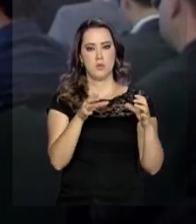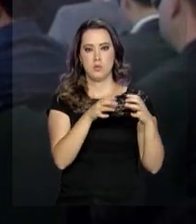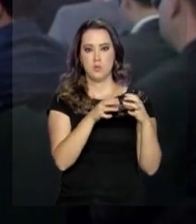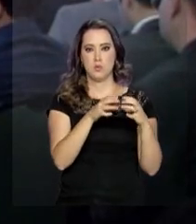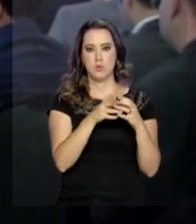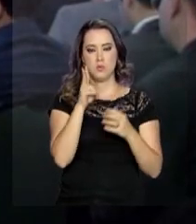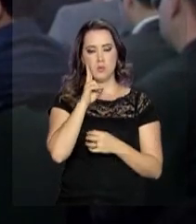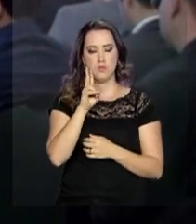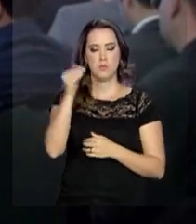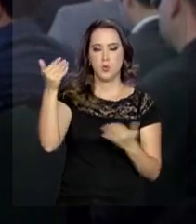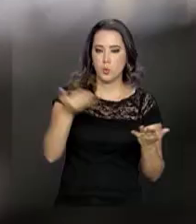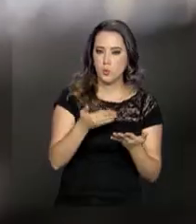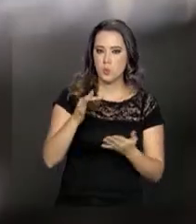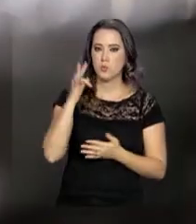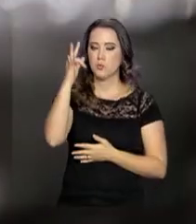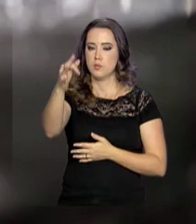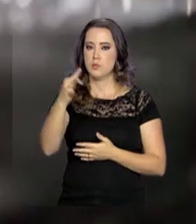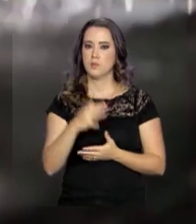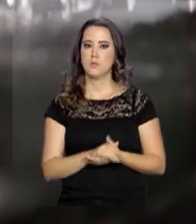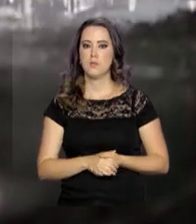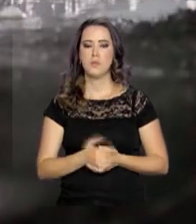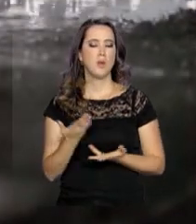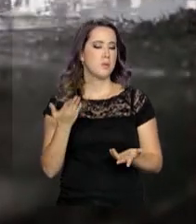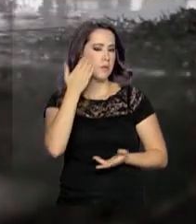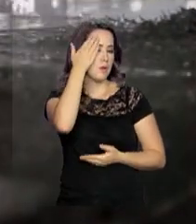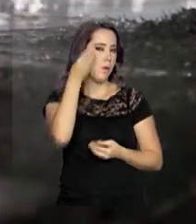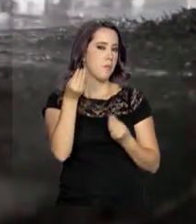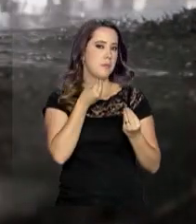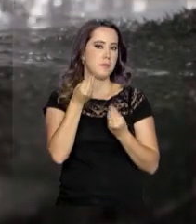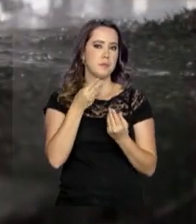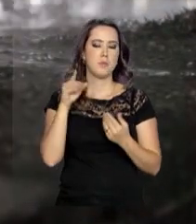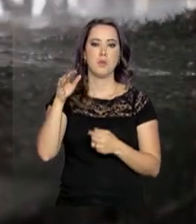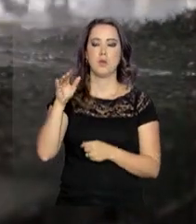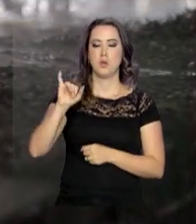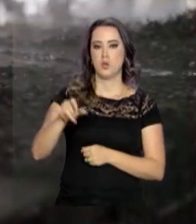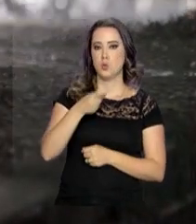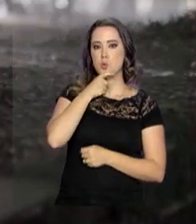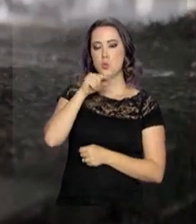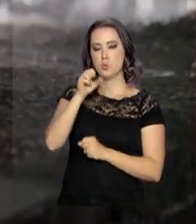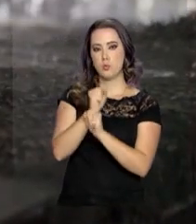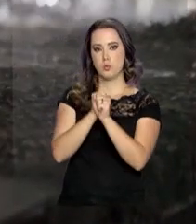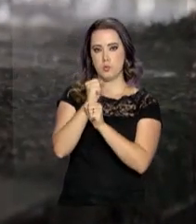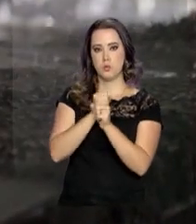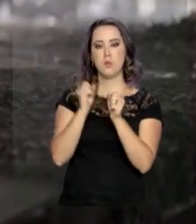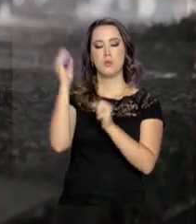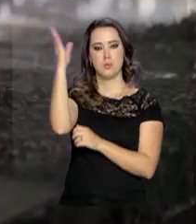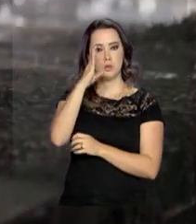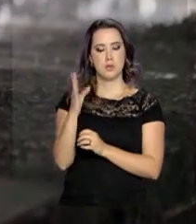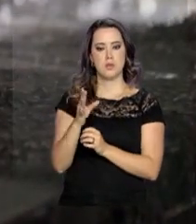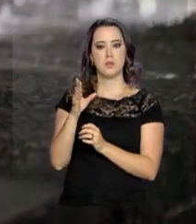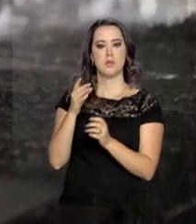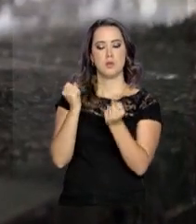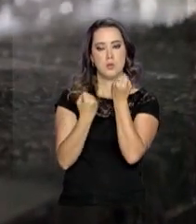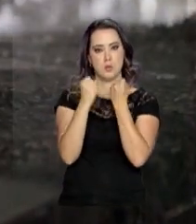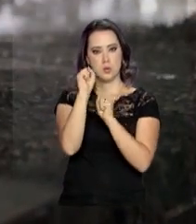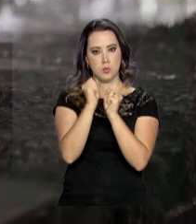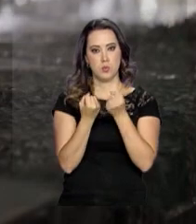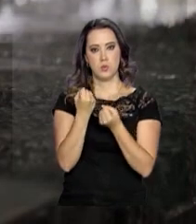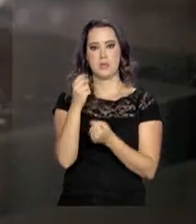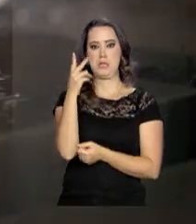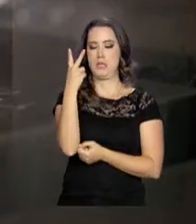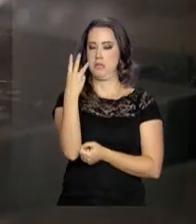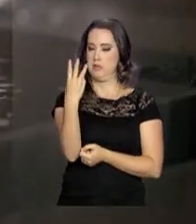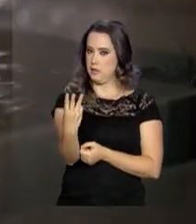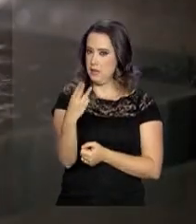no presente e também no futuro. Para se ter uma ideia, só em julho deste ano o Brasil produziu 3 milhões de toneladas de aço bruto.